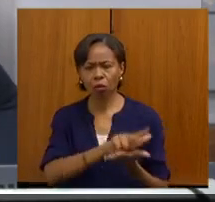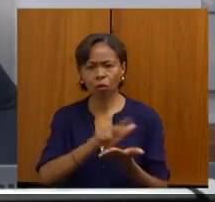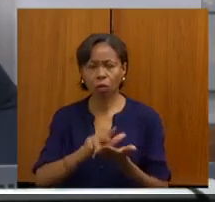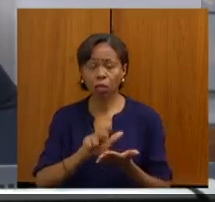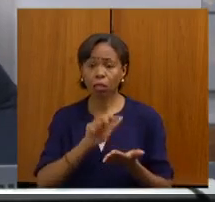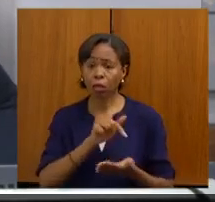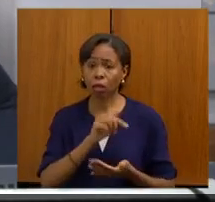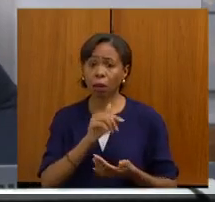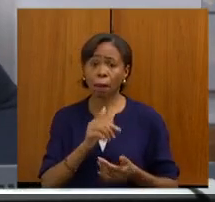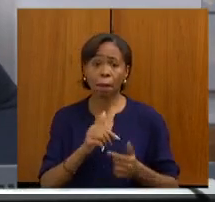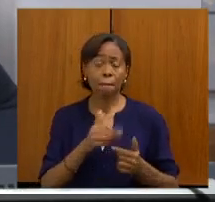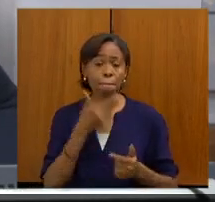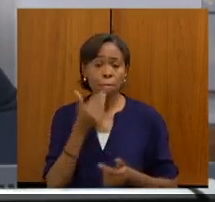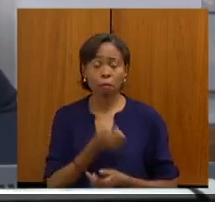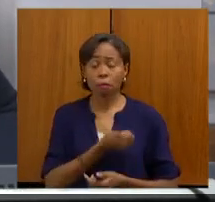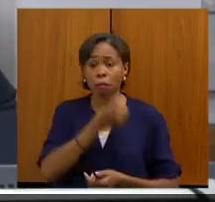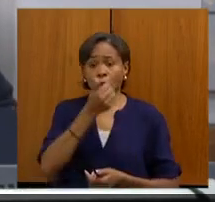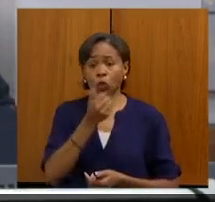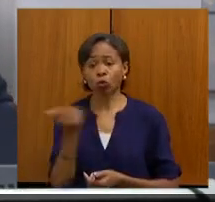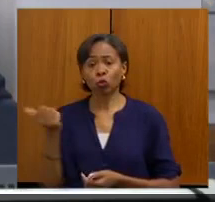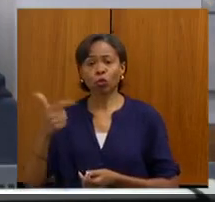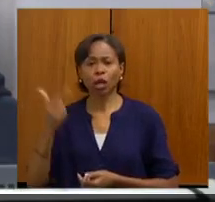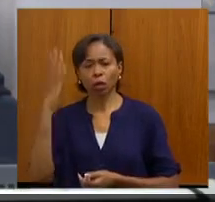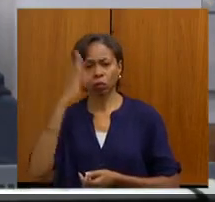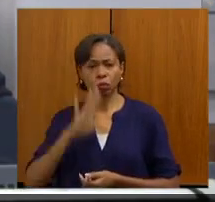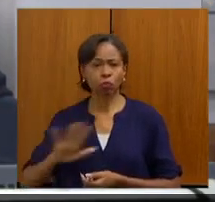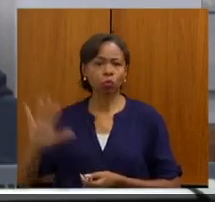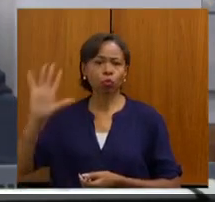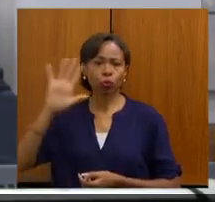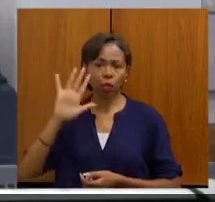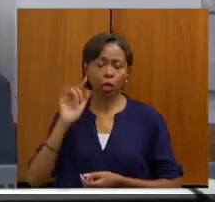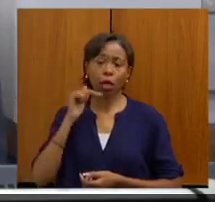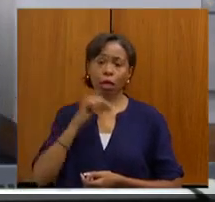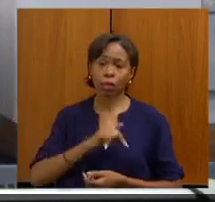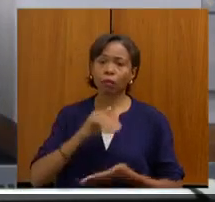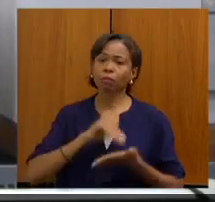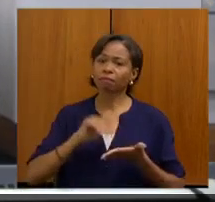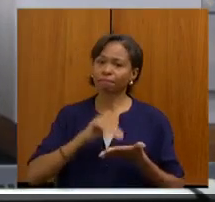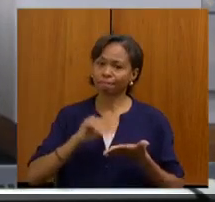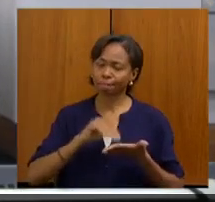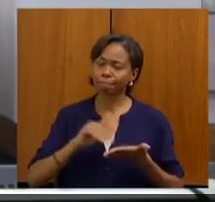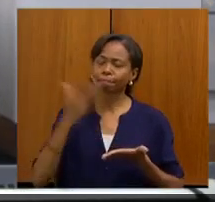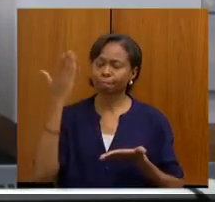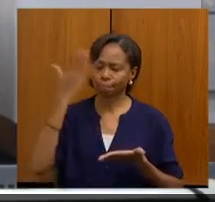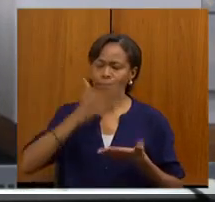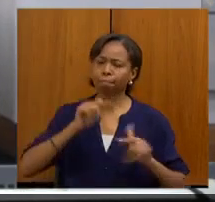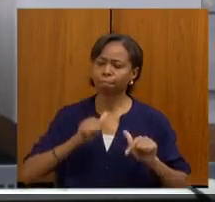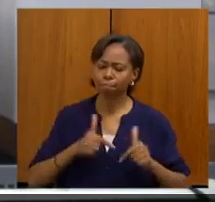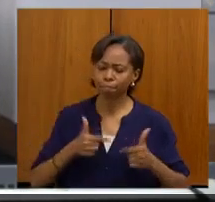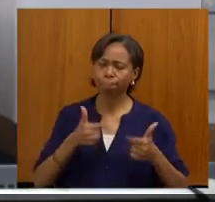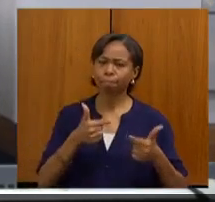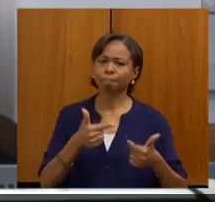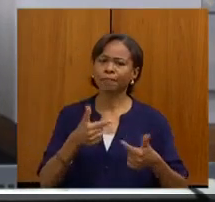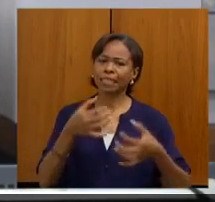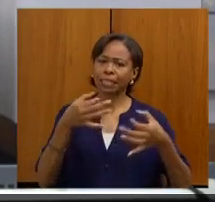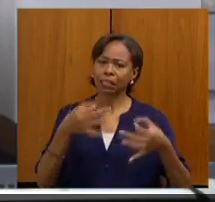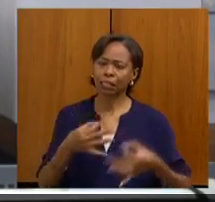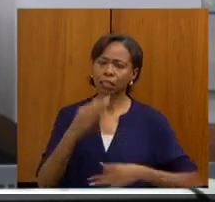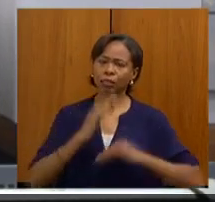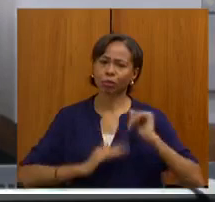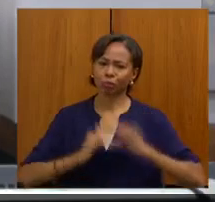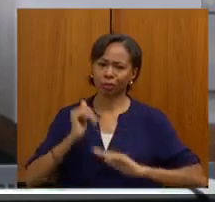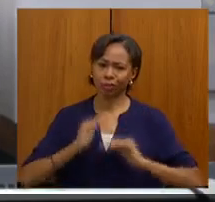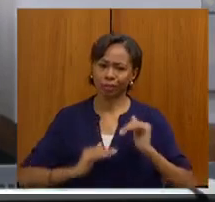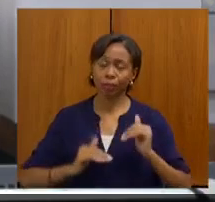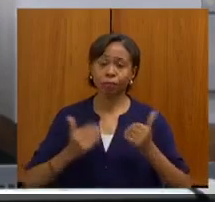mostra que a Secretaria vem sendo realmente ativa e trabalhando de forma técnica. E, para terminar,